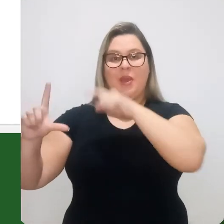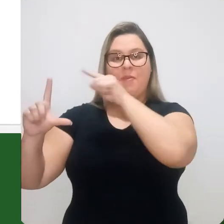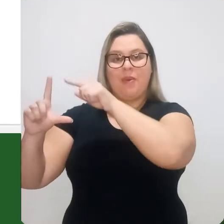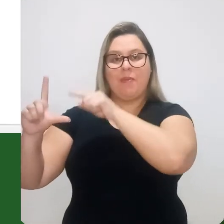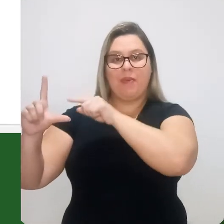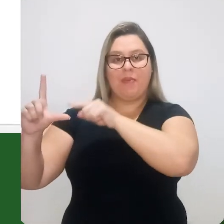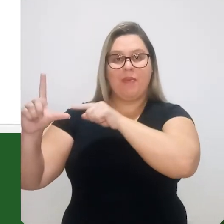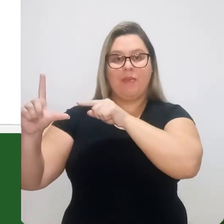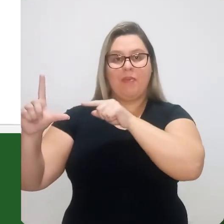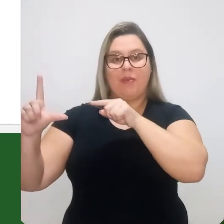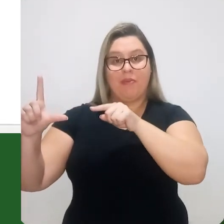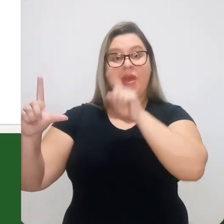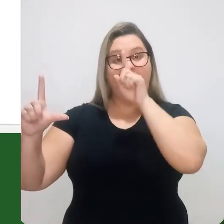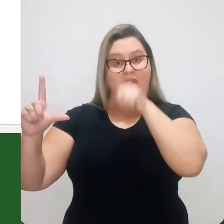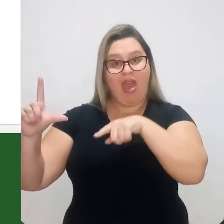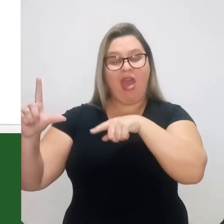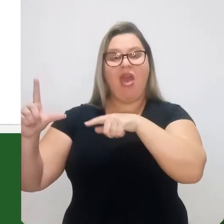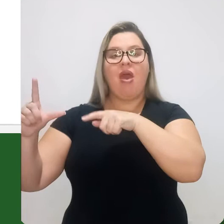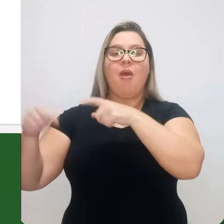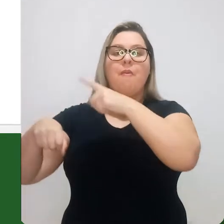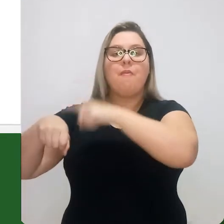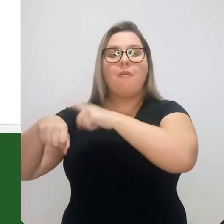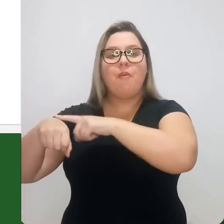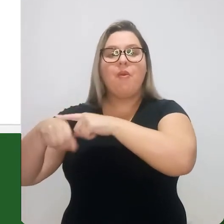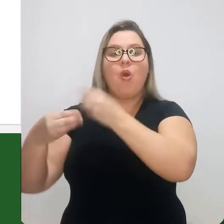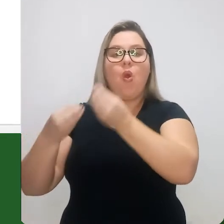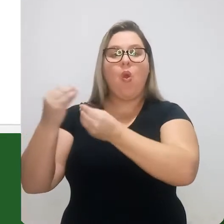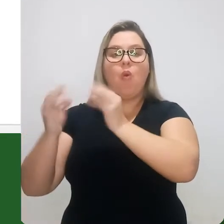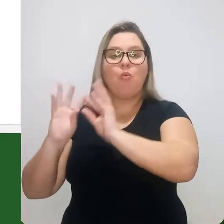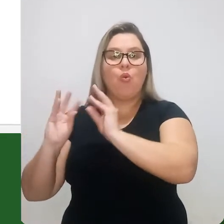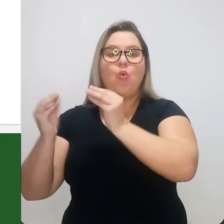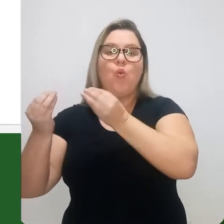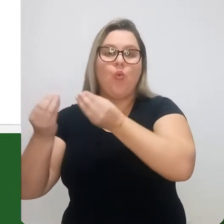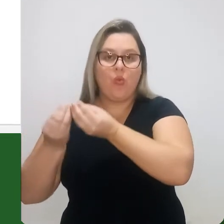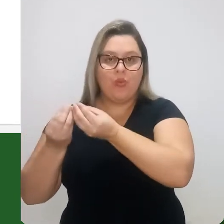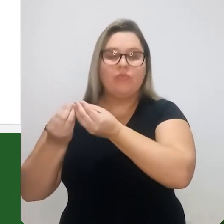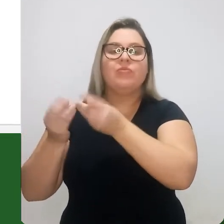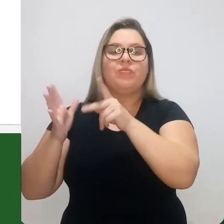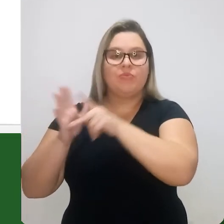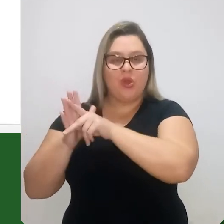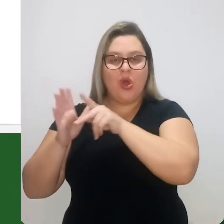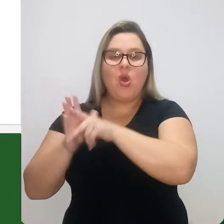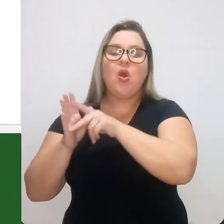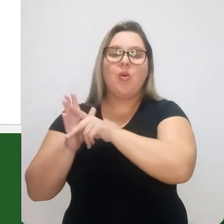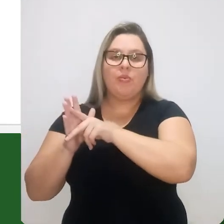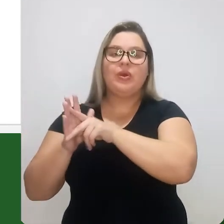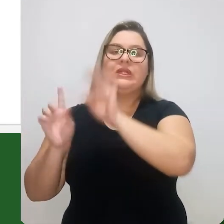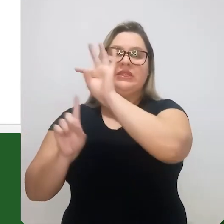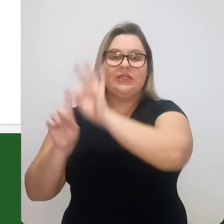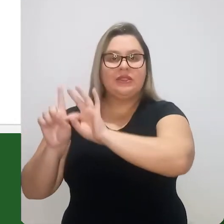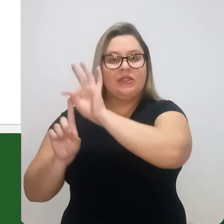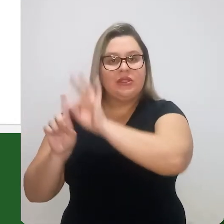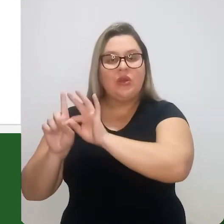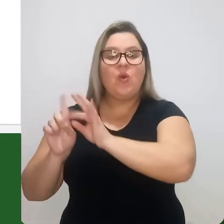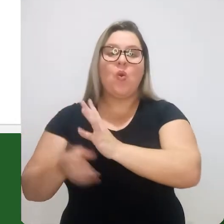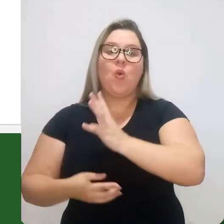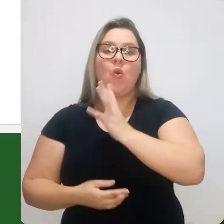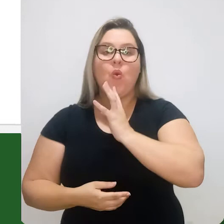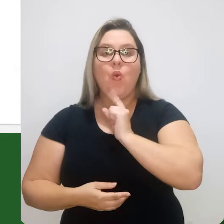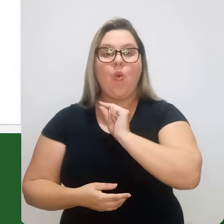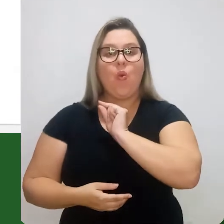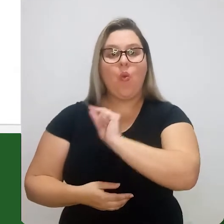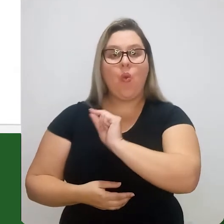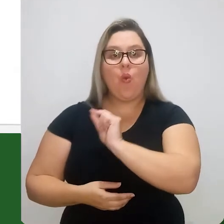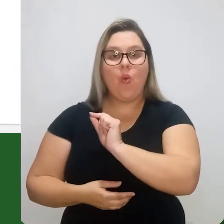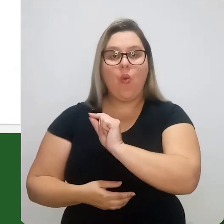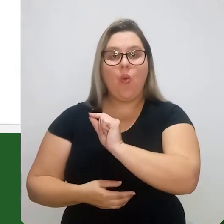ponto deste aqui, que seria um estado, para uma determinada composição aqui, nós temos a composição eutetoide, e cada estado aqui de temperatura,